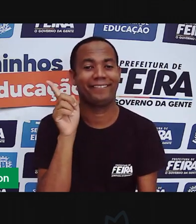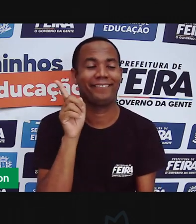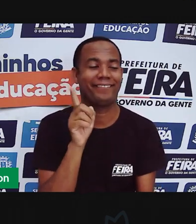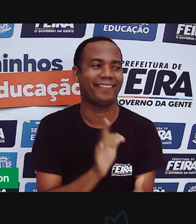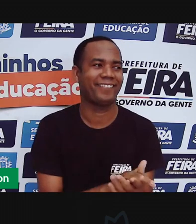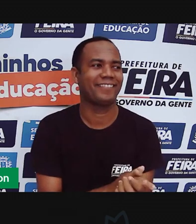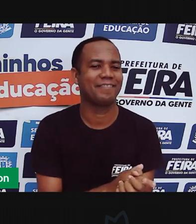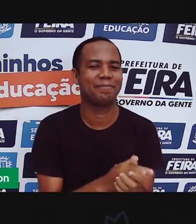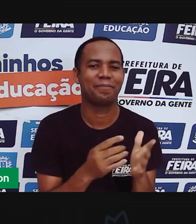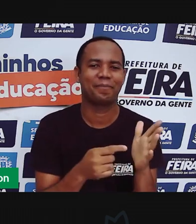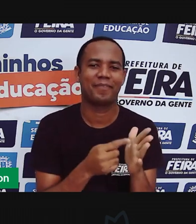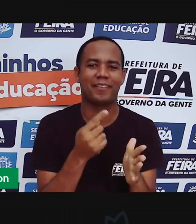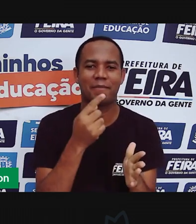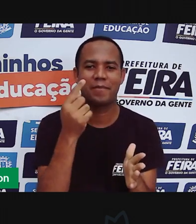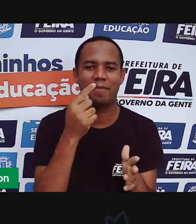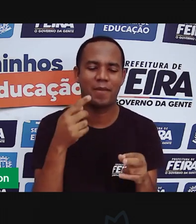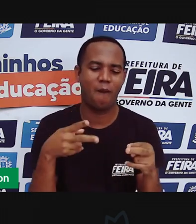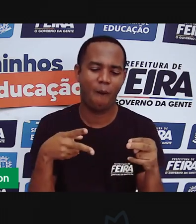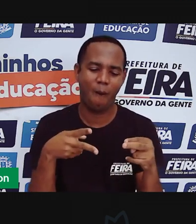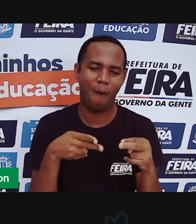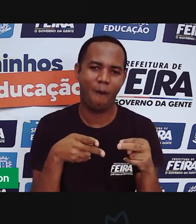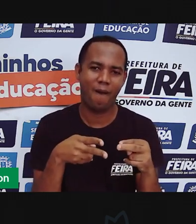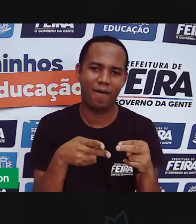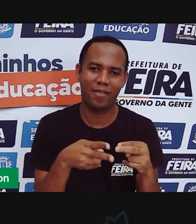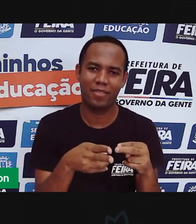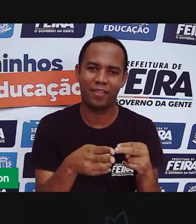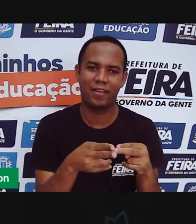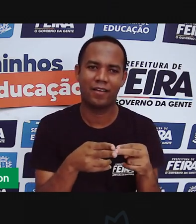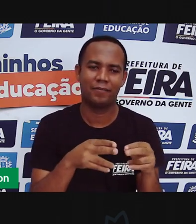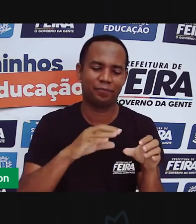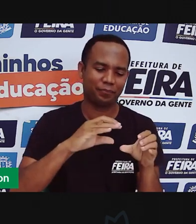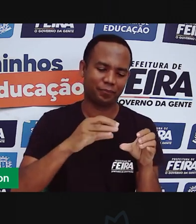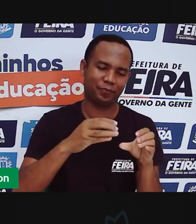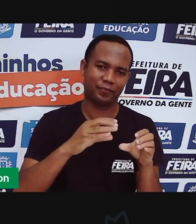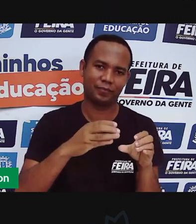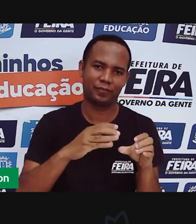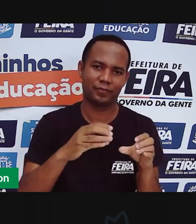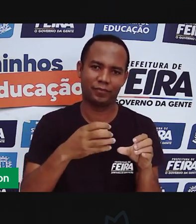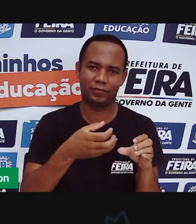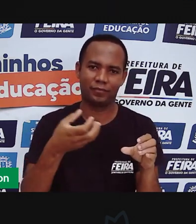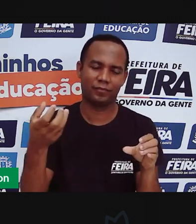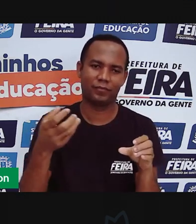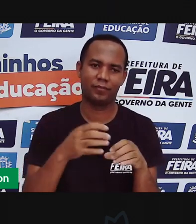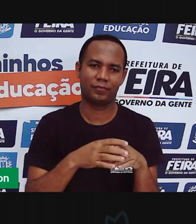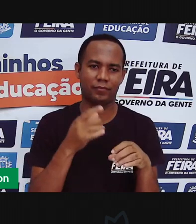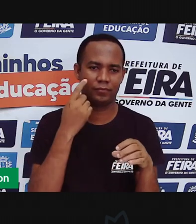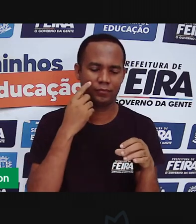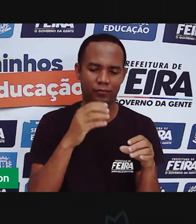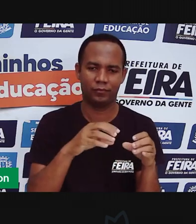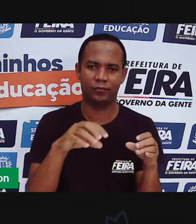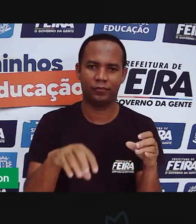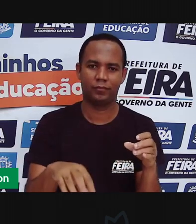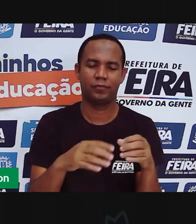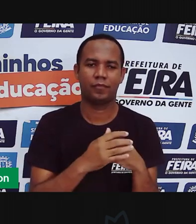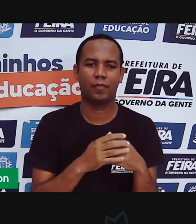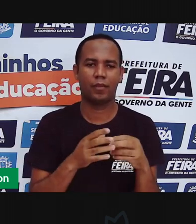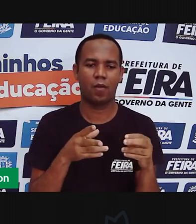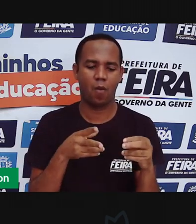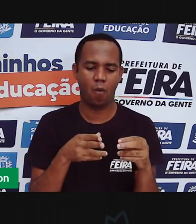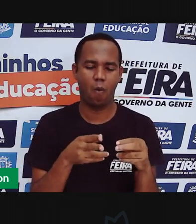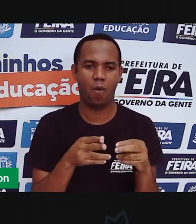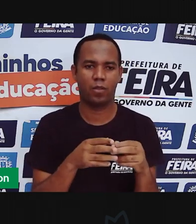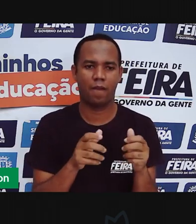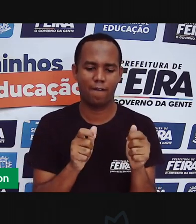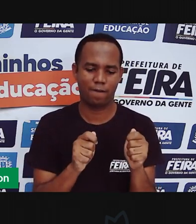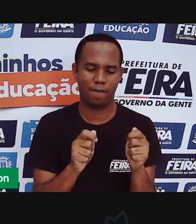Bom, primeiro passo. A gente vai cortar, né? De estampa aqui vai ficar mais fácil. Põe a tampa aqui. E a gente vai cortar. Dá aquela